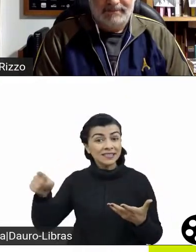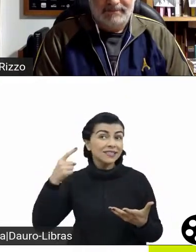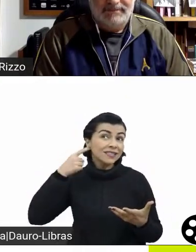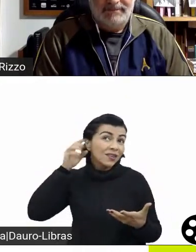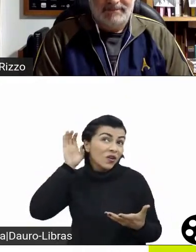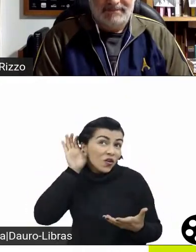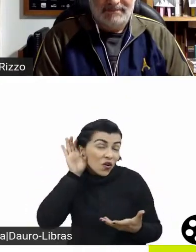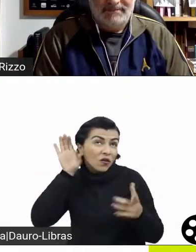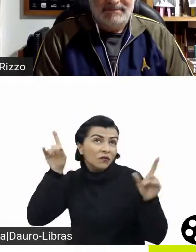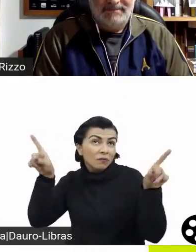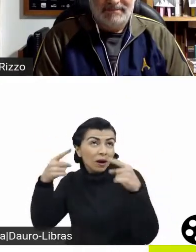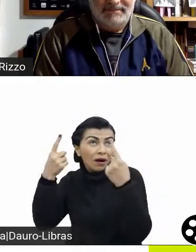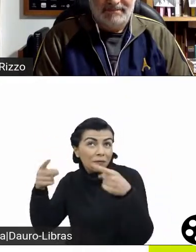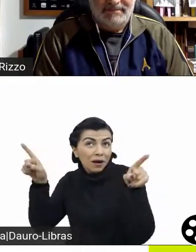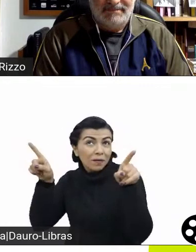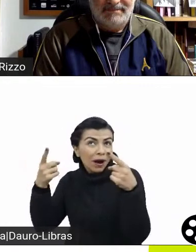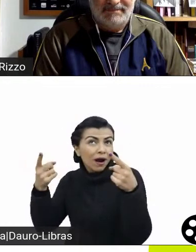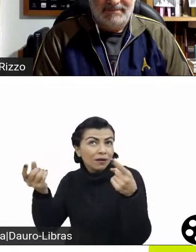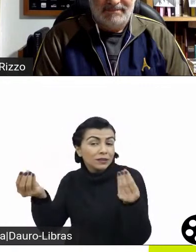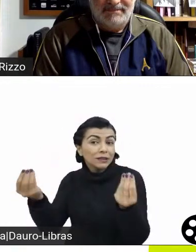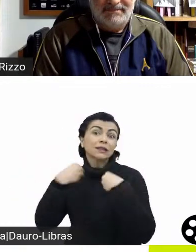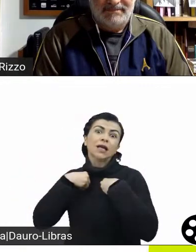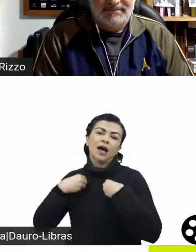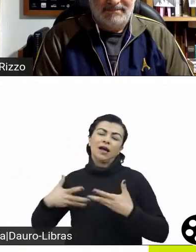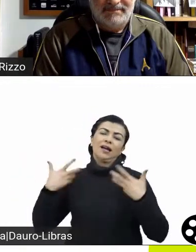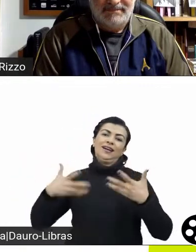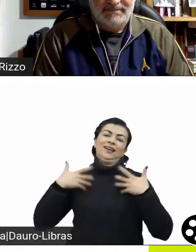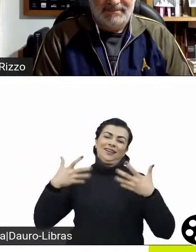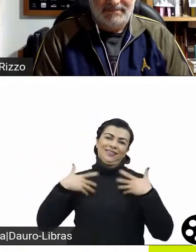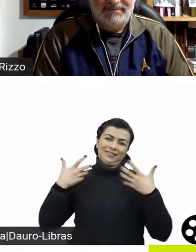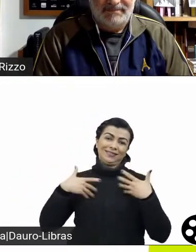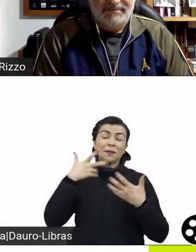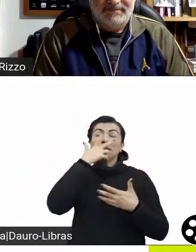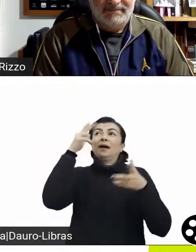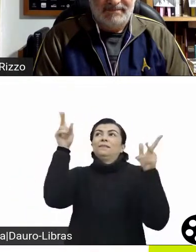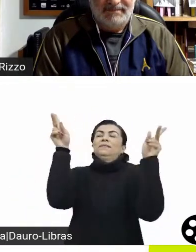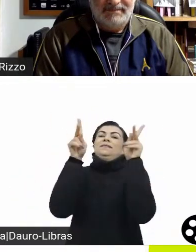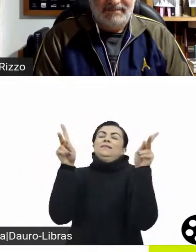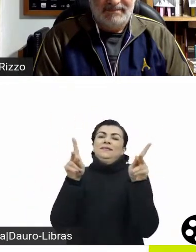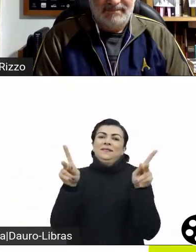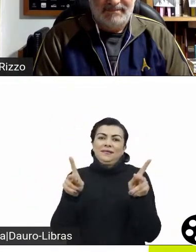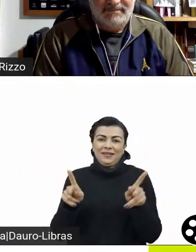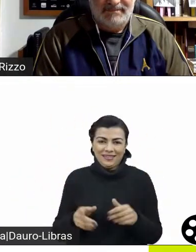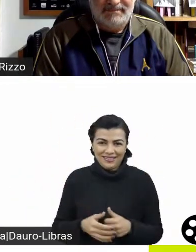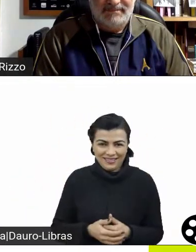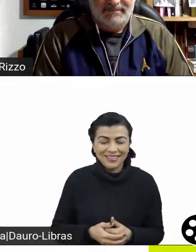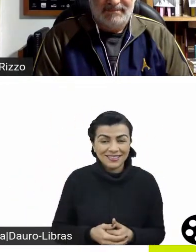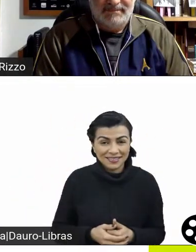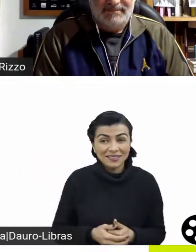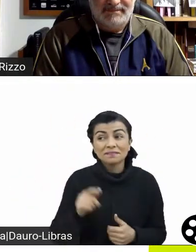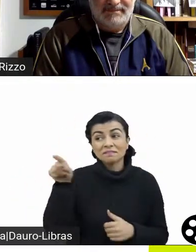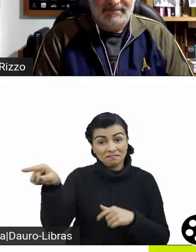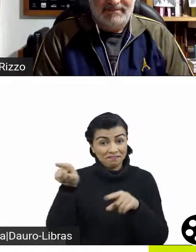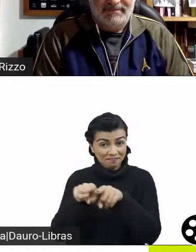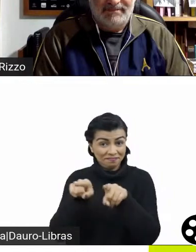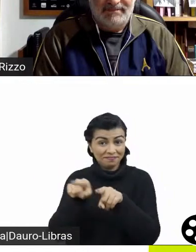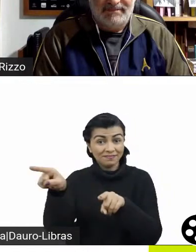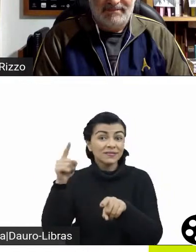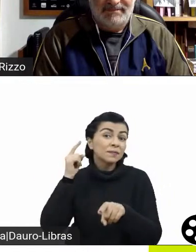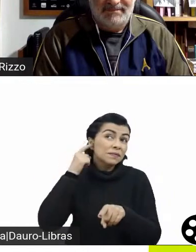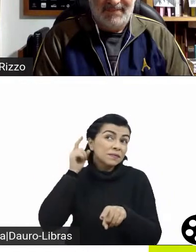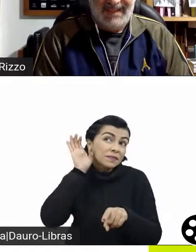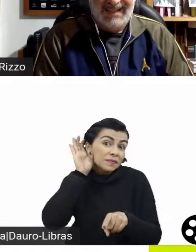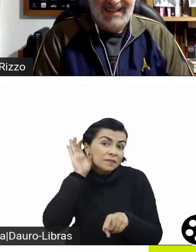músicas do ABBA e eu acho que em determinado ponto ela entra em paz com isso e ela pode ouvir a música do ABBA sem estar se culpando. Não sei como